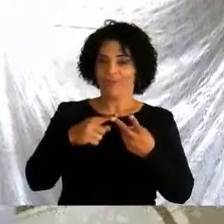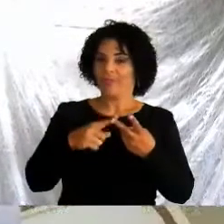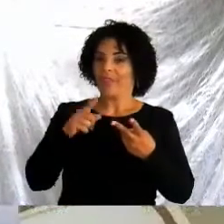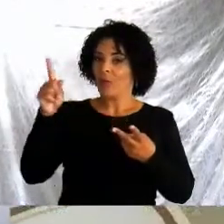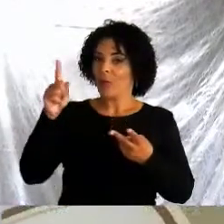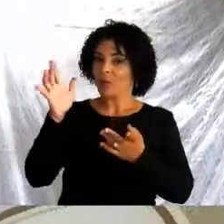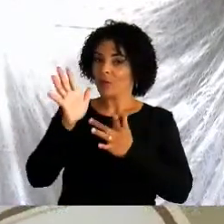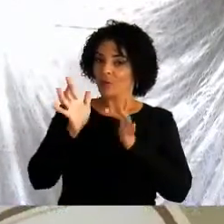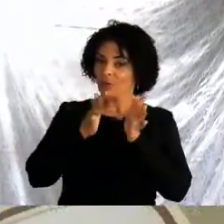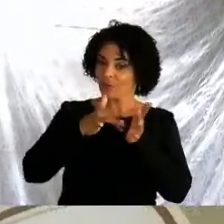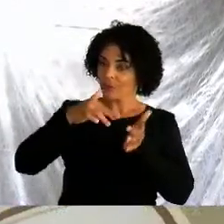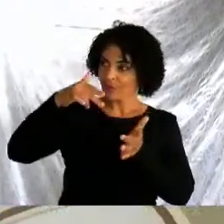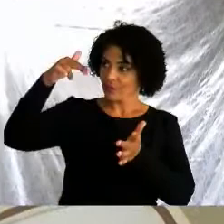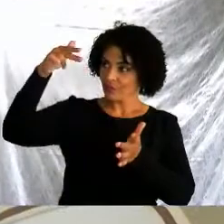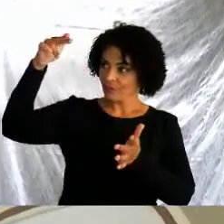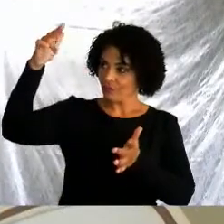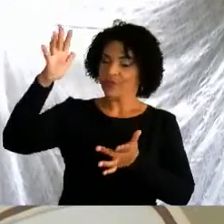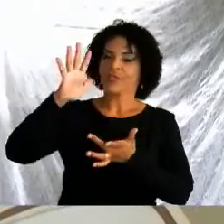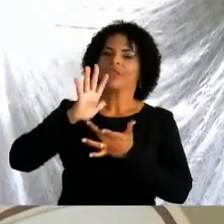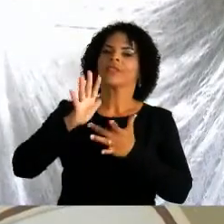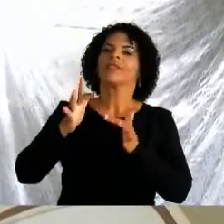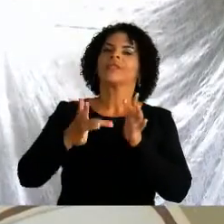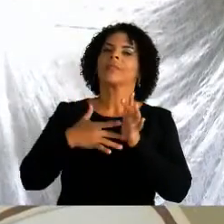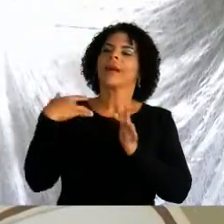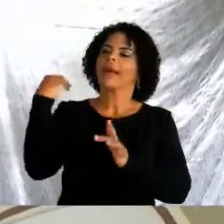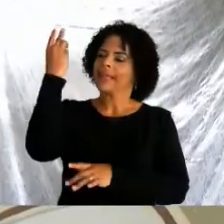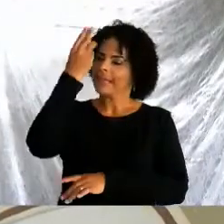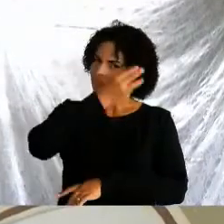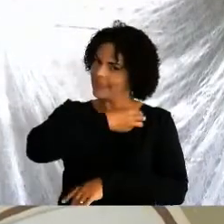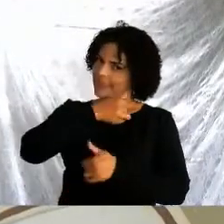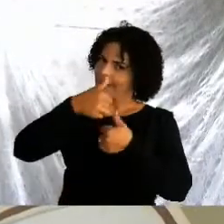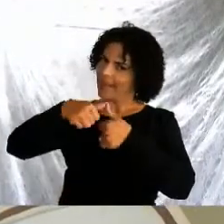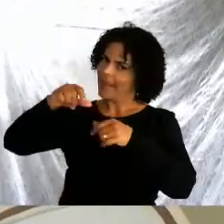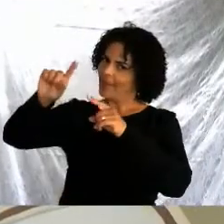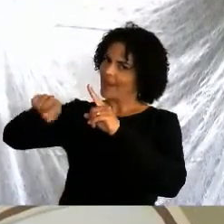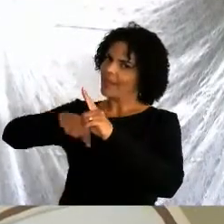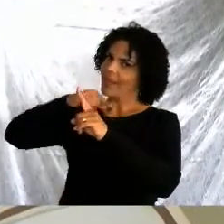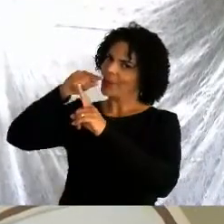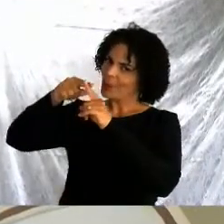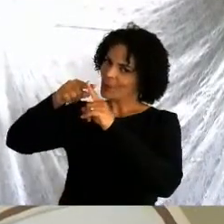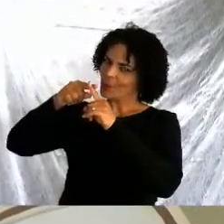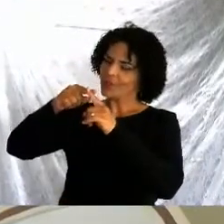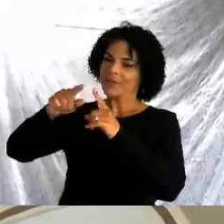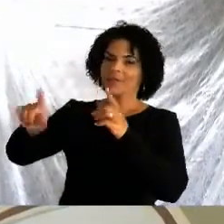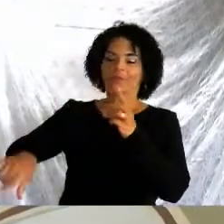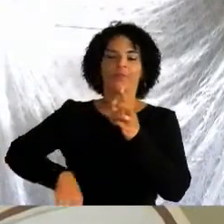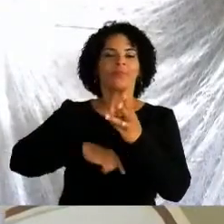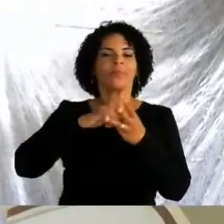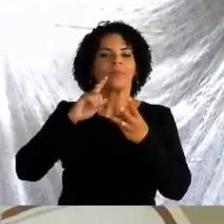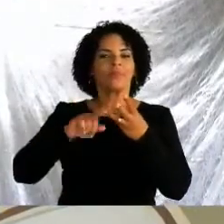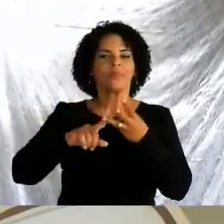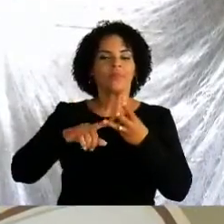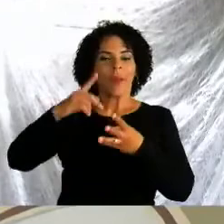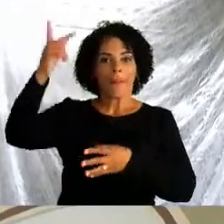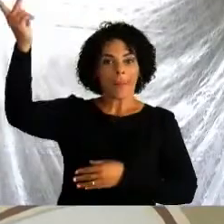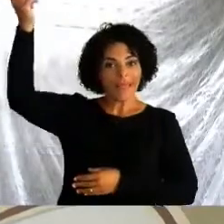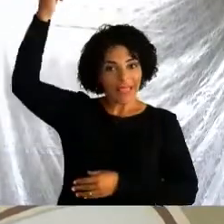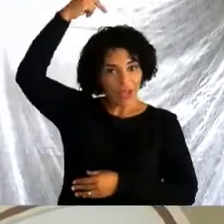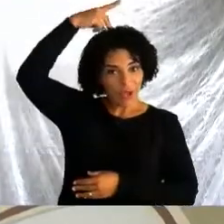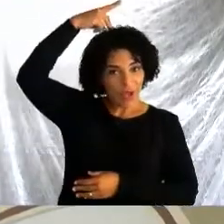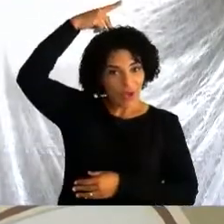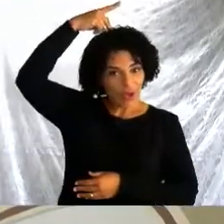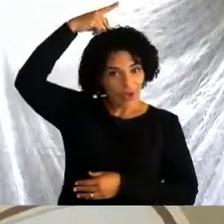lá está ela aos pés da cruz com seu filho Jesus, na ressurreição, em Pentecostes,